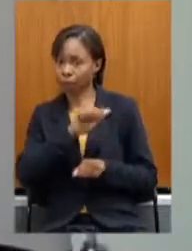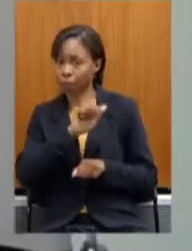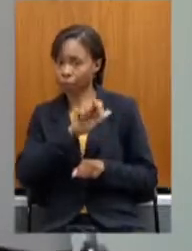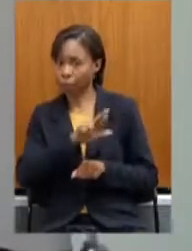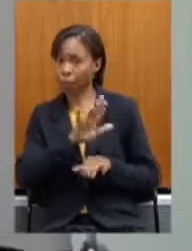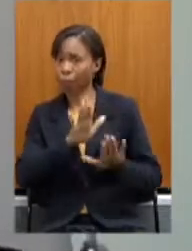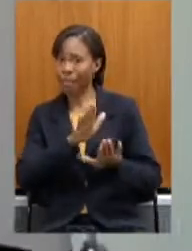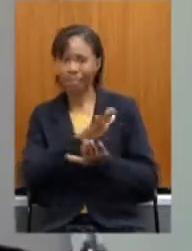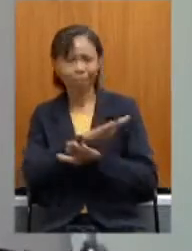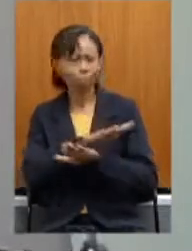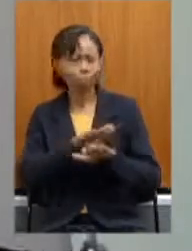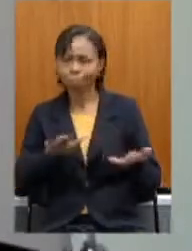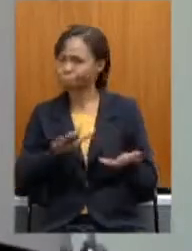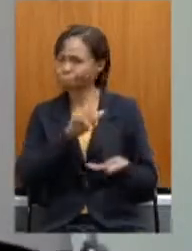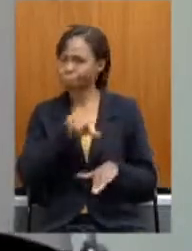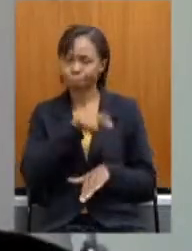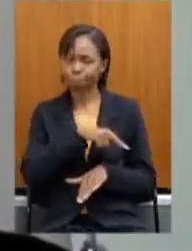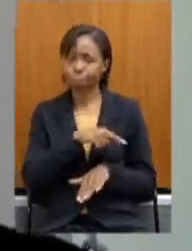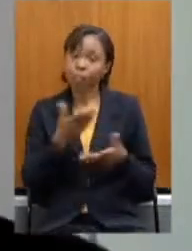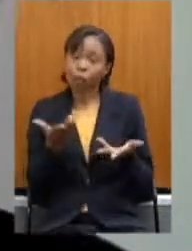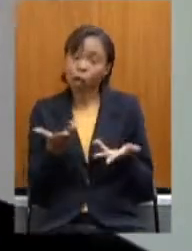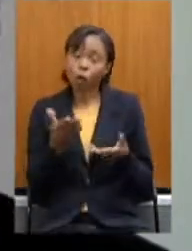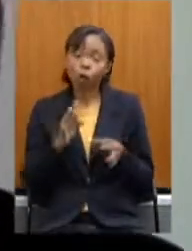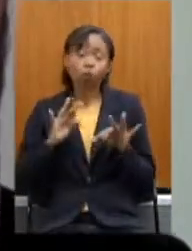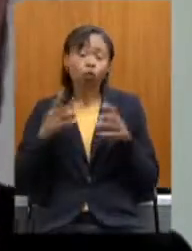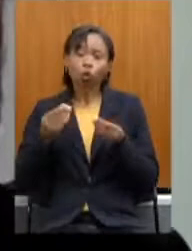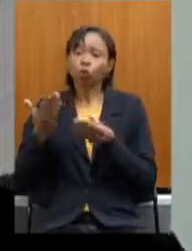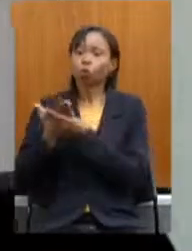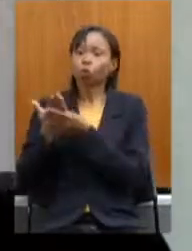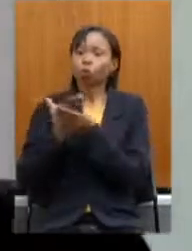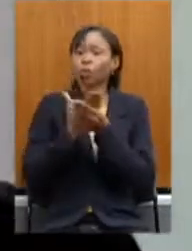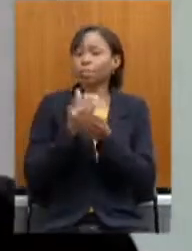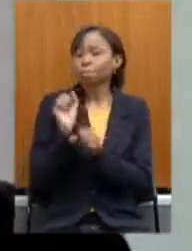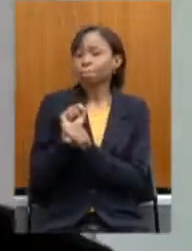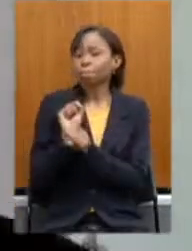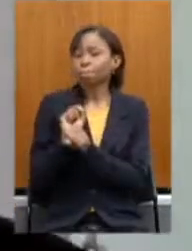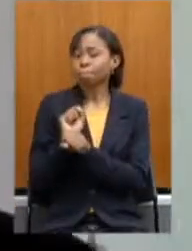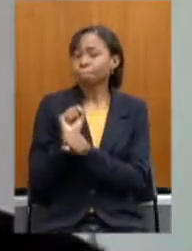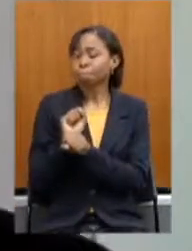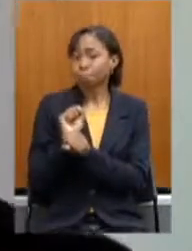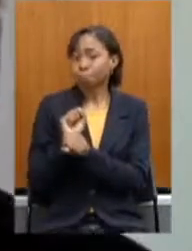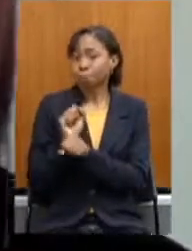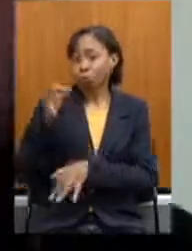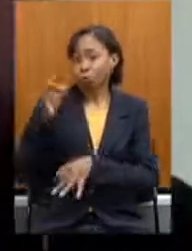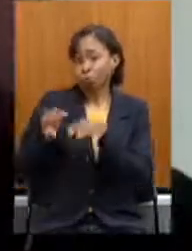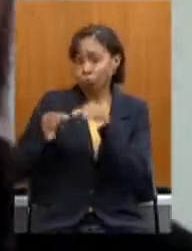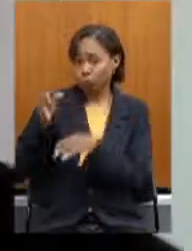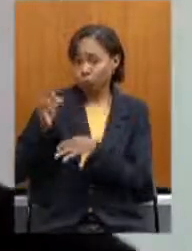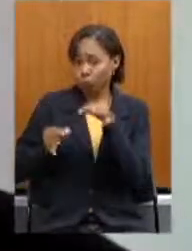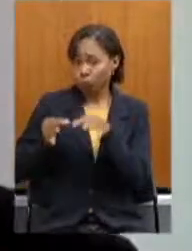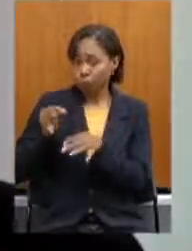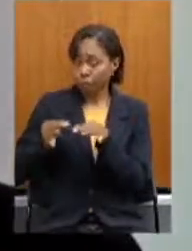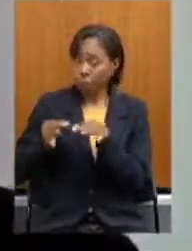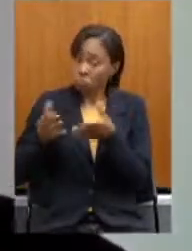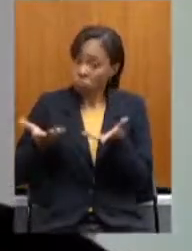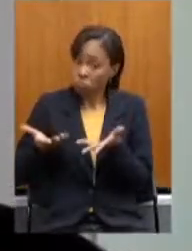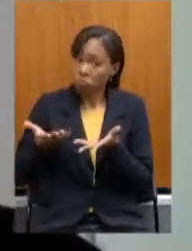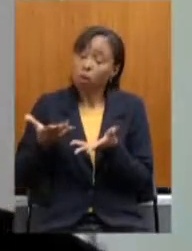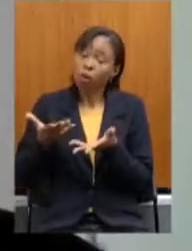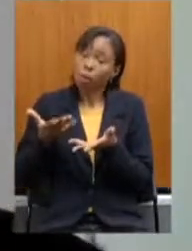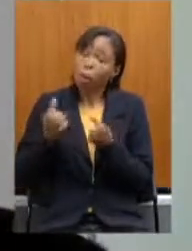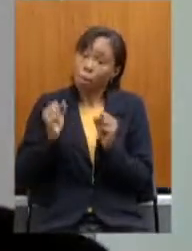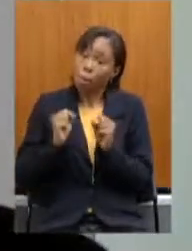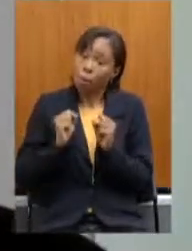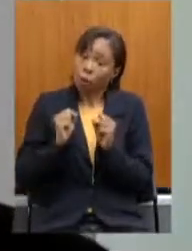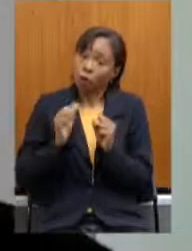esses processos aguardando o julgamento dessas adidas. Então, corre-se o risco, sim, de no futuro,